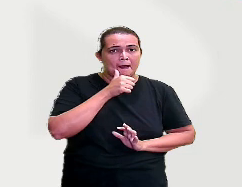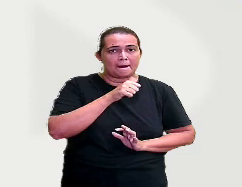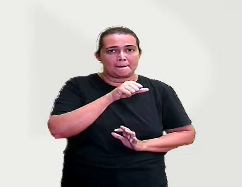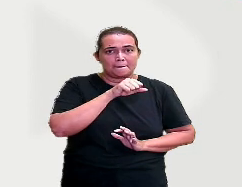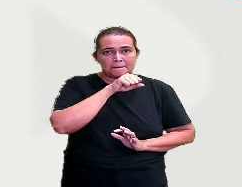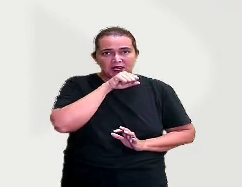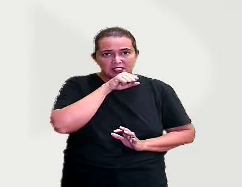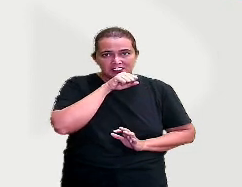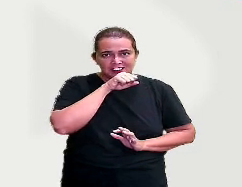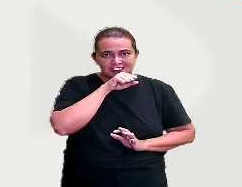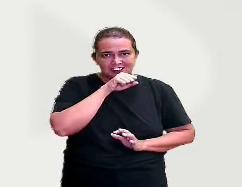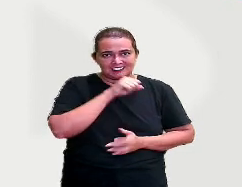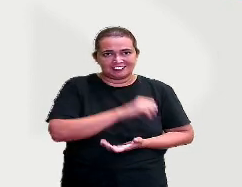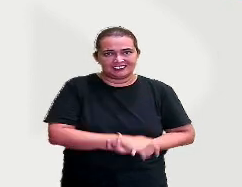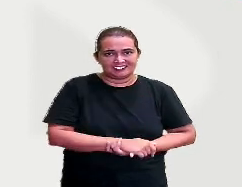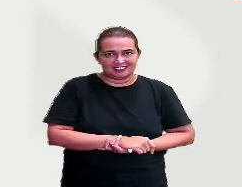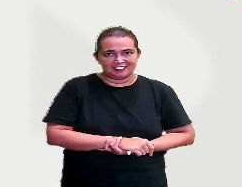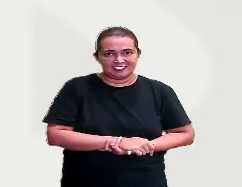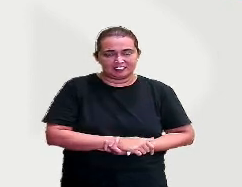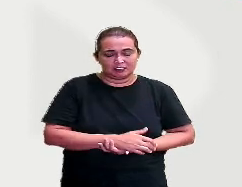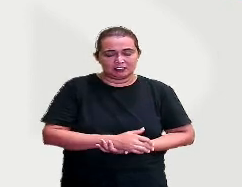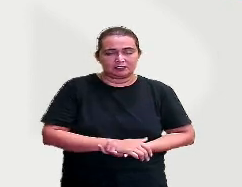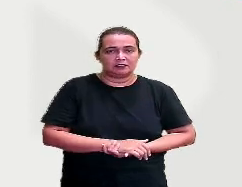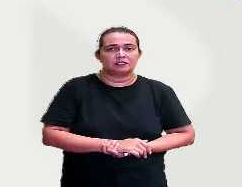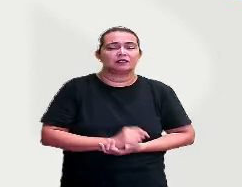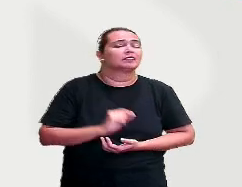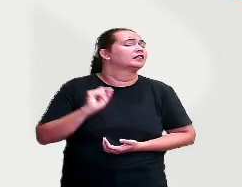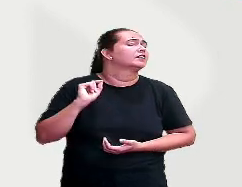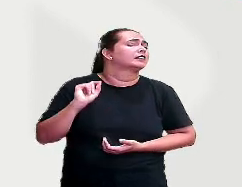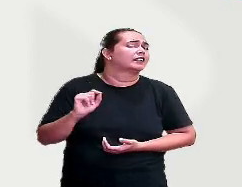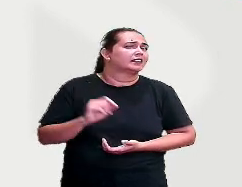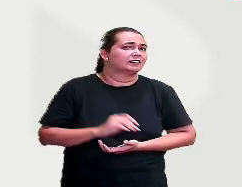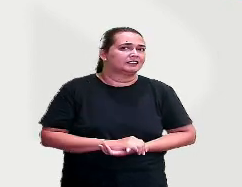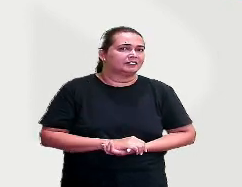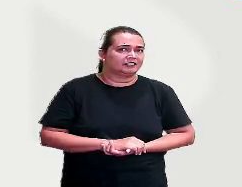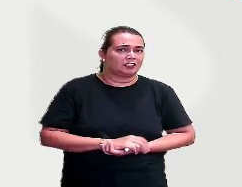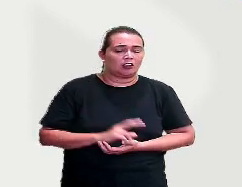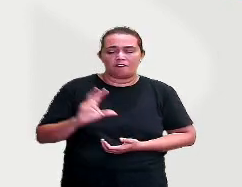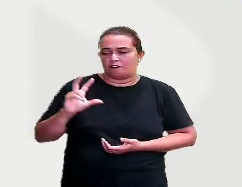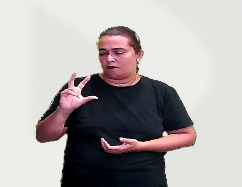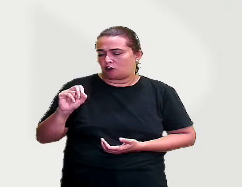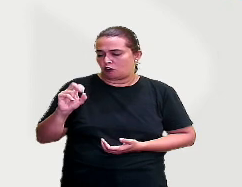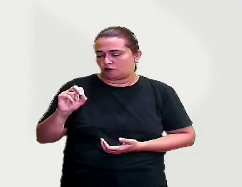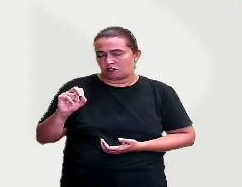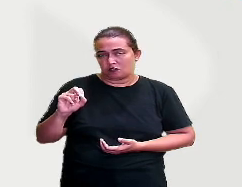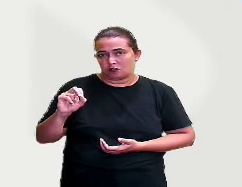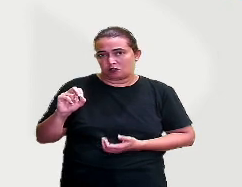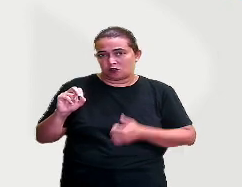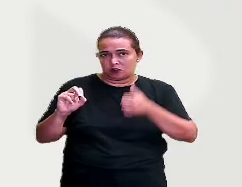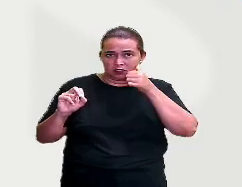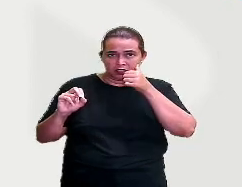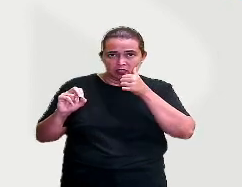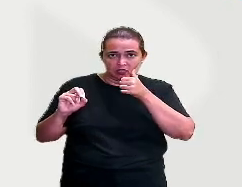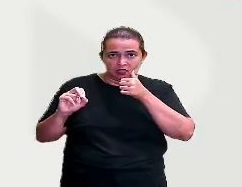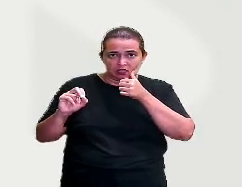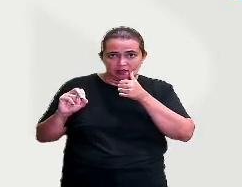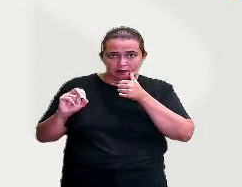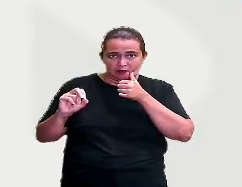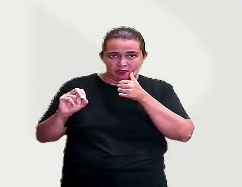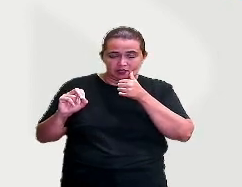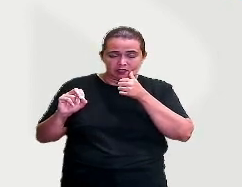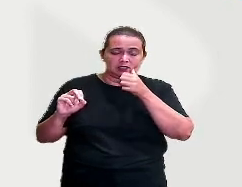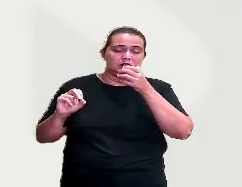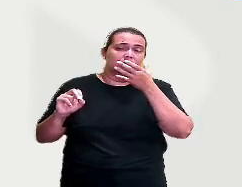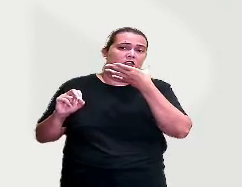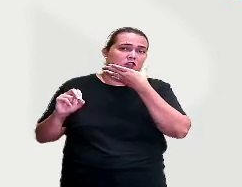maternos. Os avós são os pais dos nossos pais, né? Mas se eu digo que o avô é materno, que